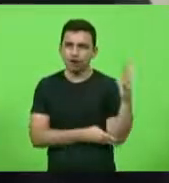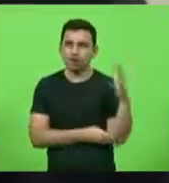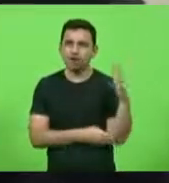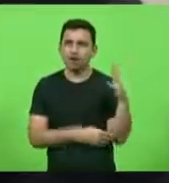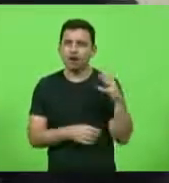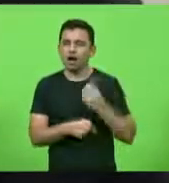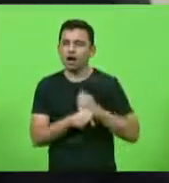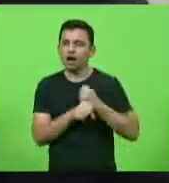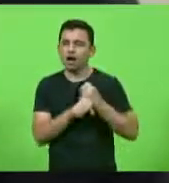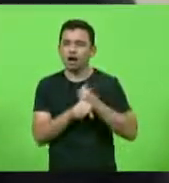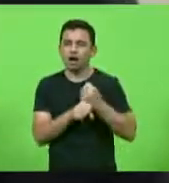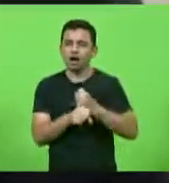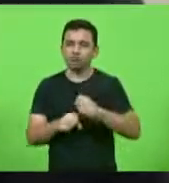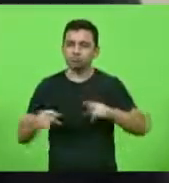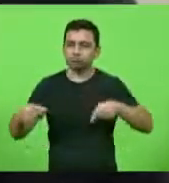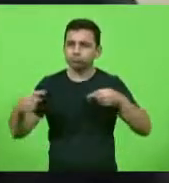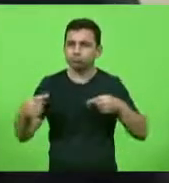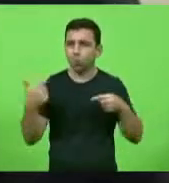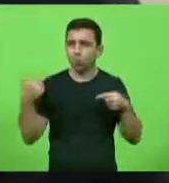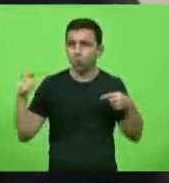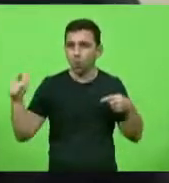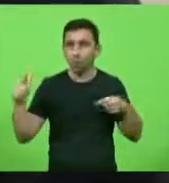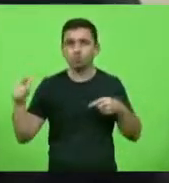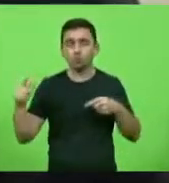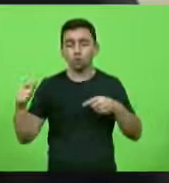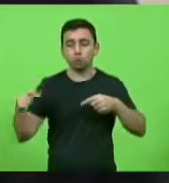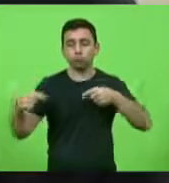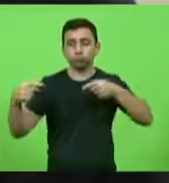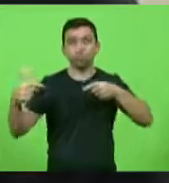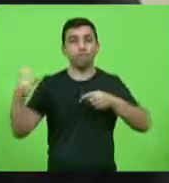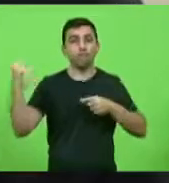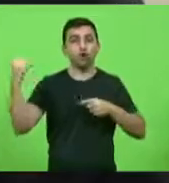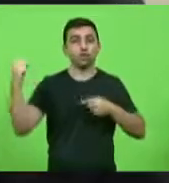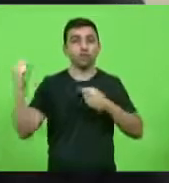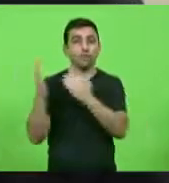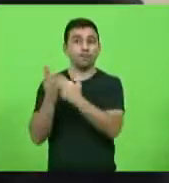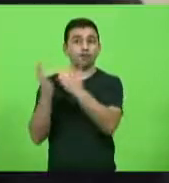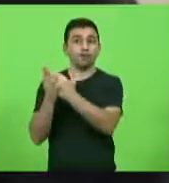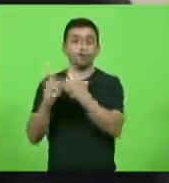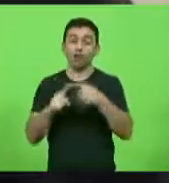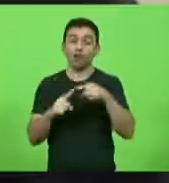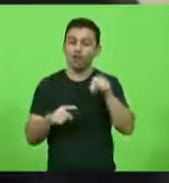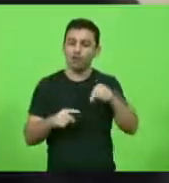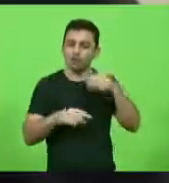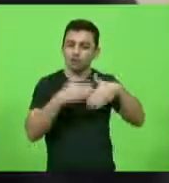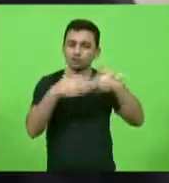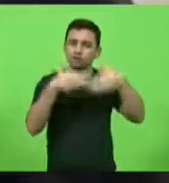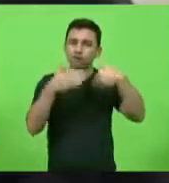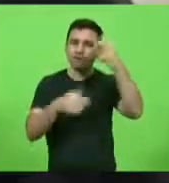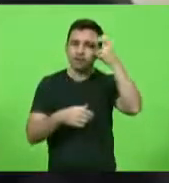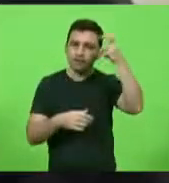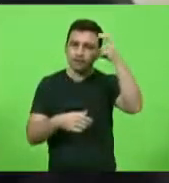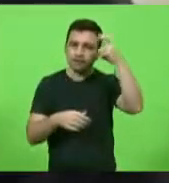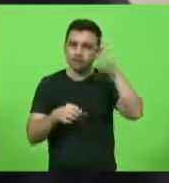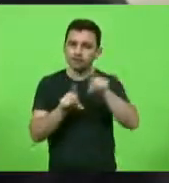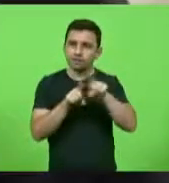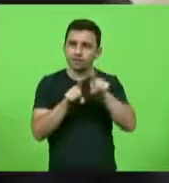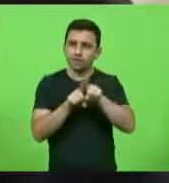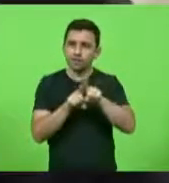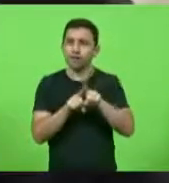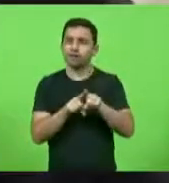condições de competir fisicamente com outras espécies mais fortes porque desenvolveu além da inteligência a